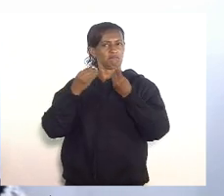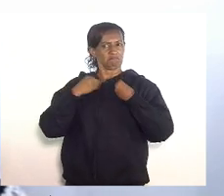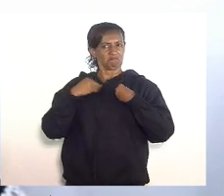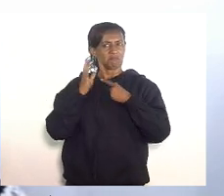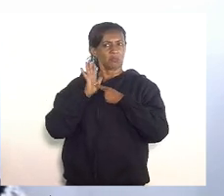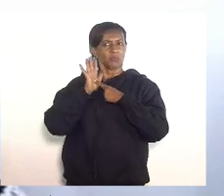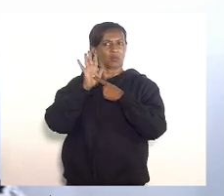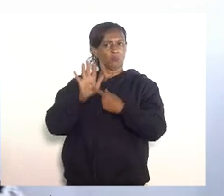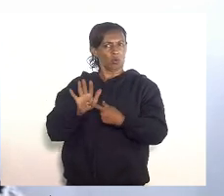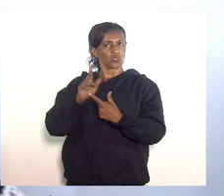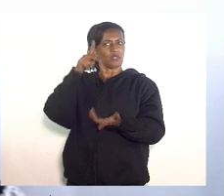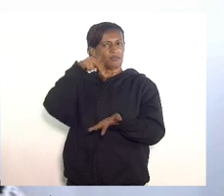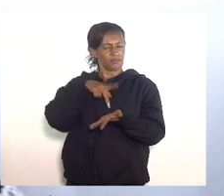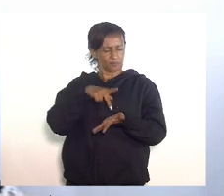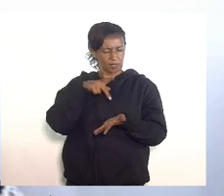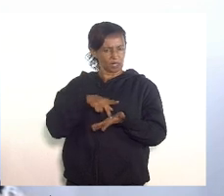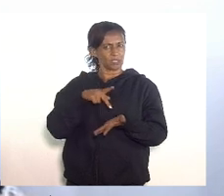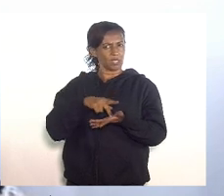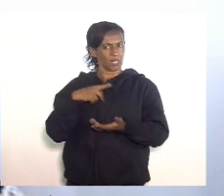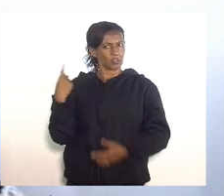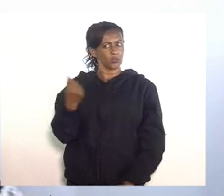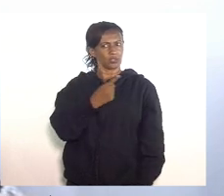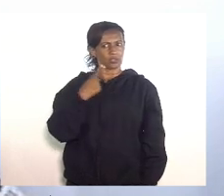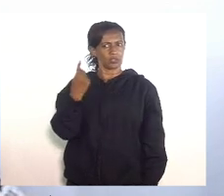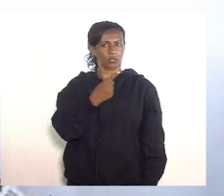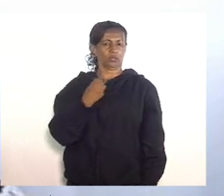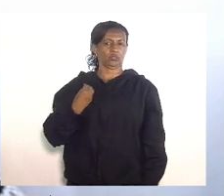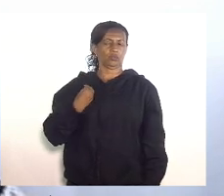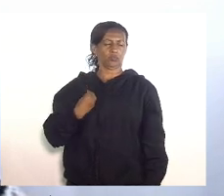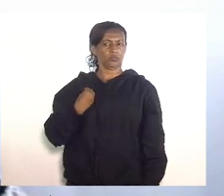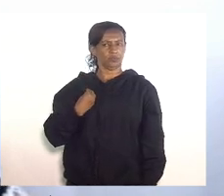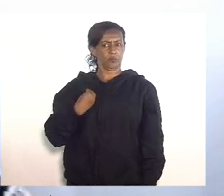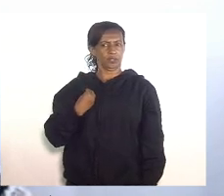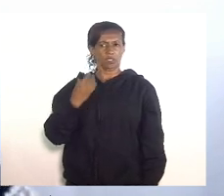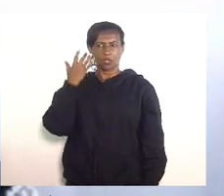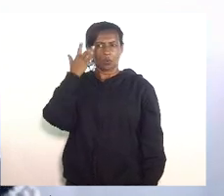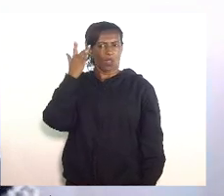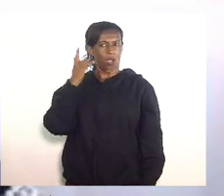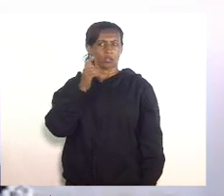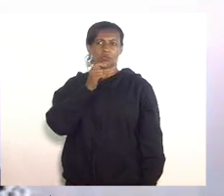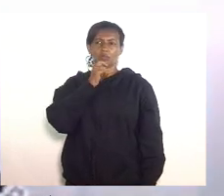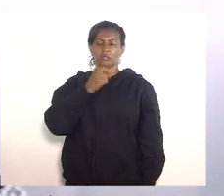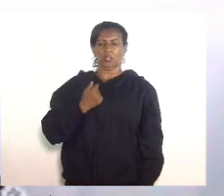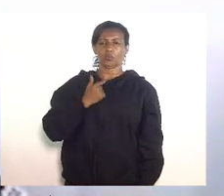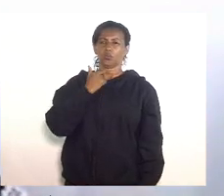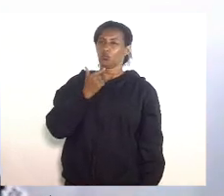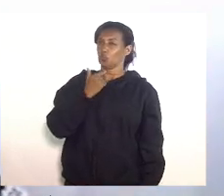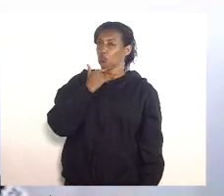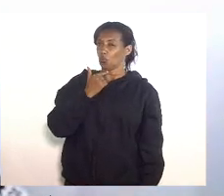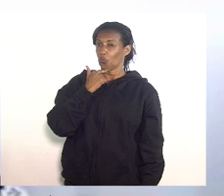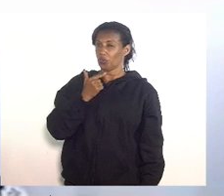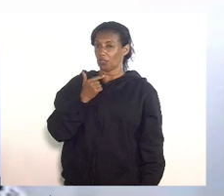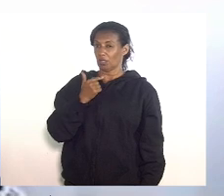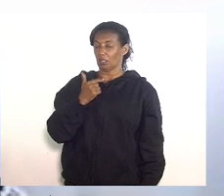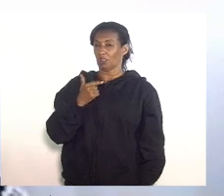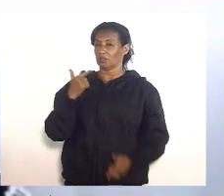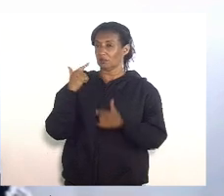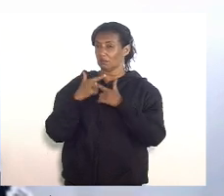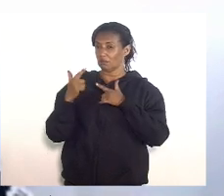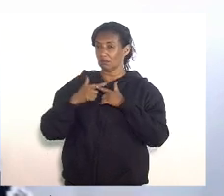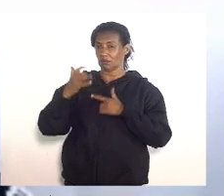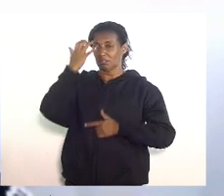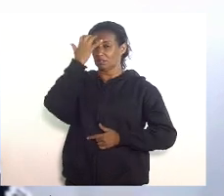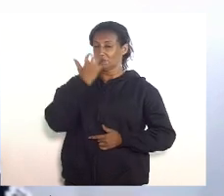represente a realidade que nós estamos vivendo eu acho que não há dúvida que estamos à beira de um colapso não há